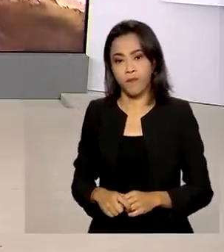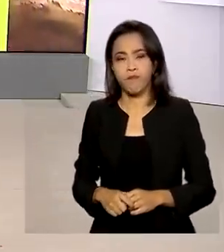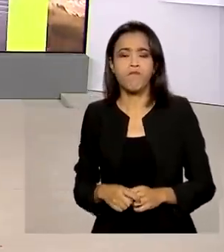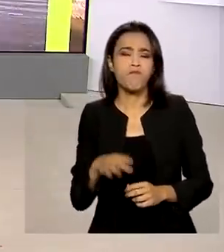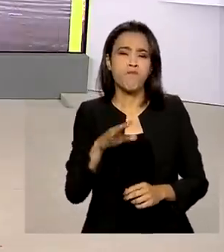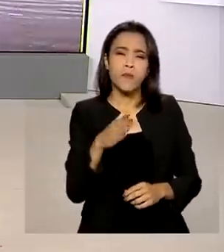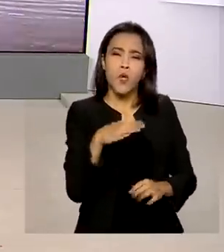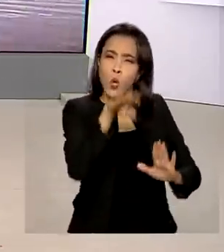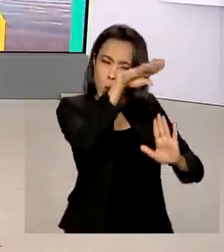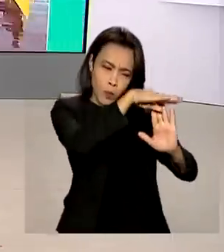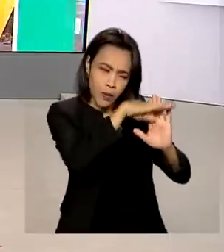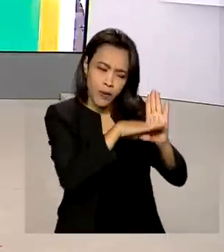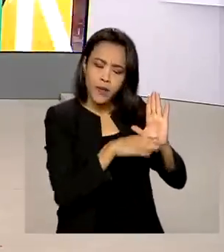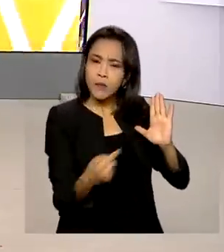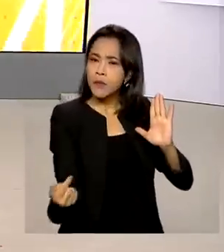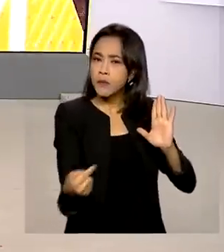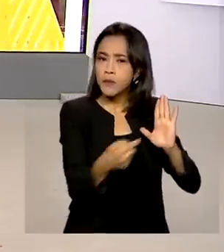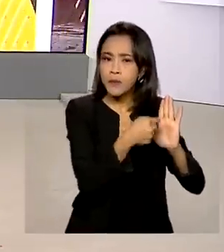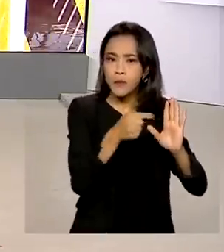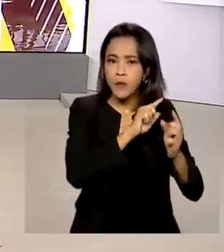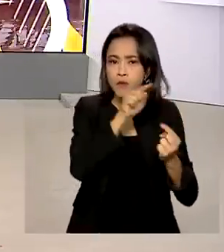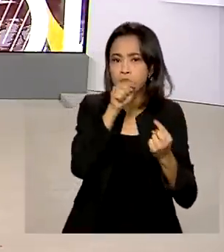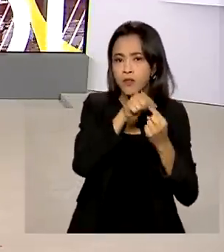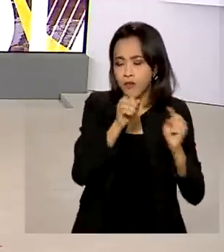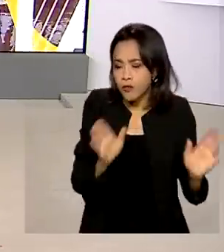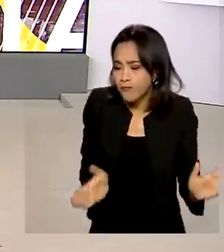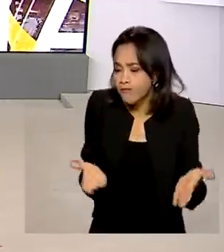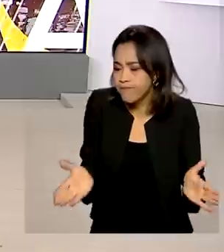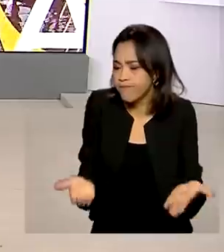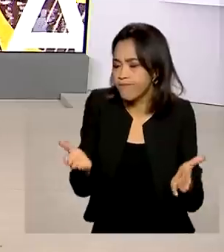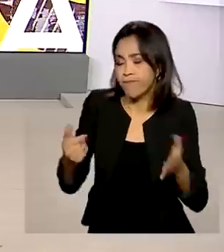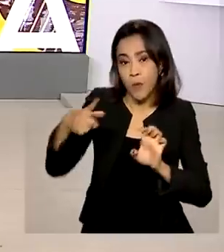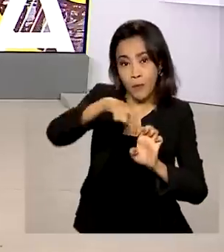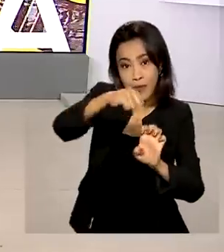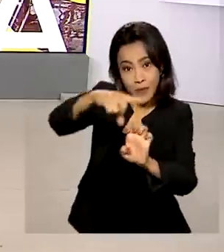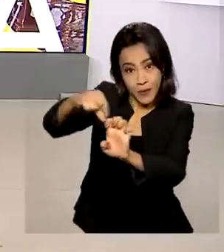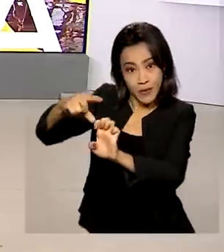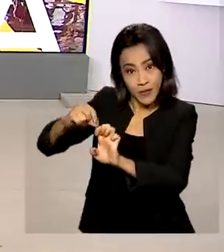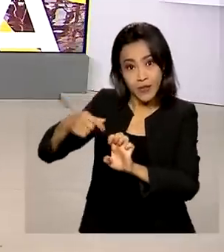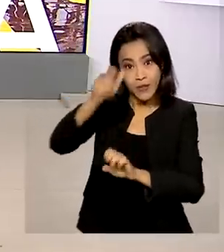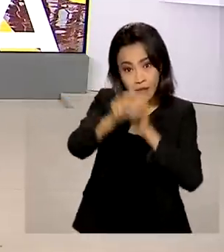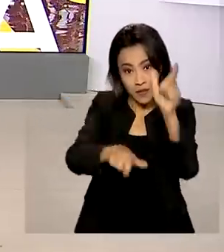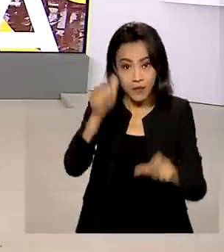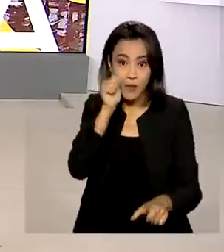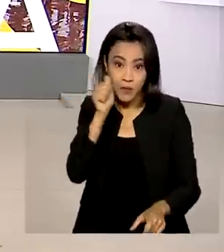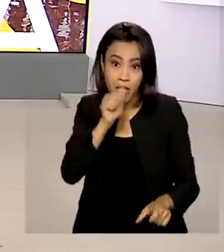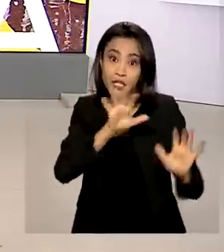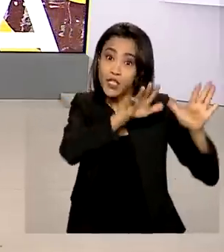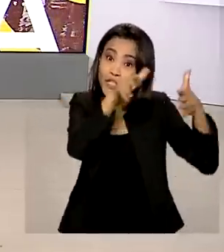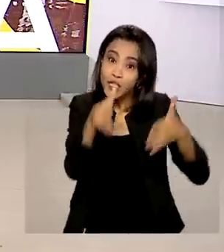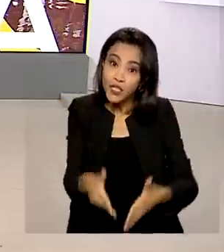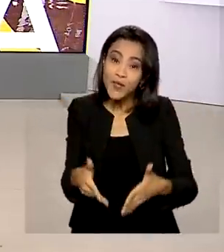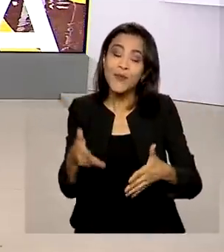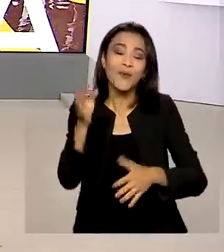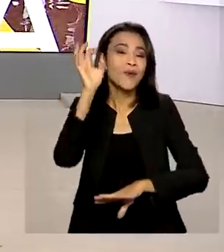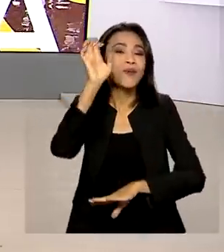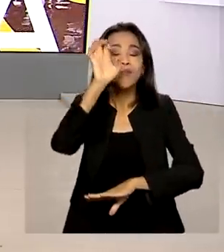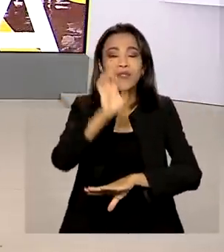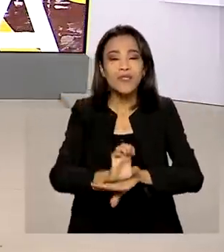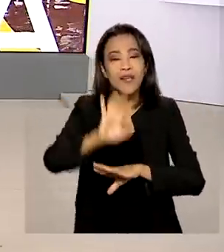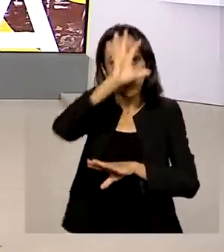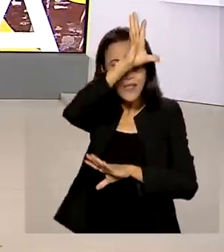programa destinado a incentivar o empreendedorismo feminino chegou a Manaus e reuniu mais de 200 mulheres.